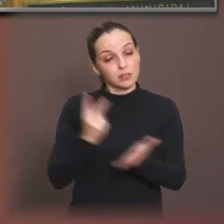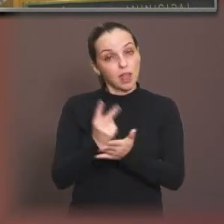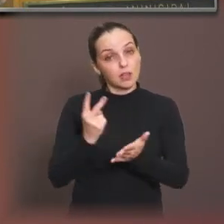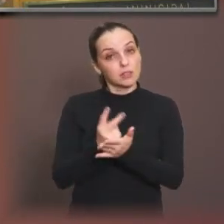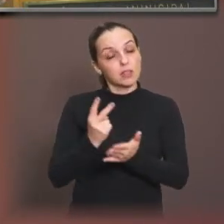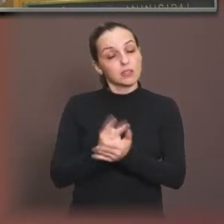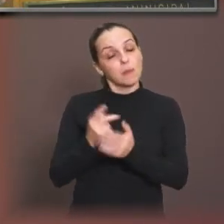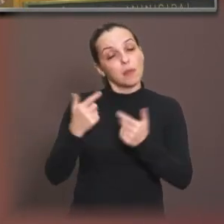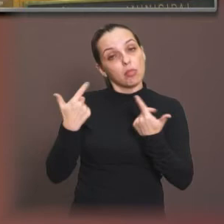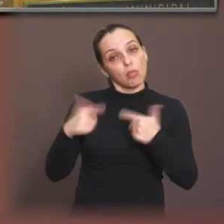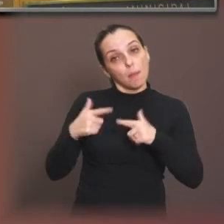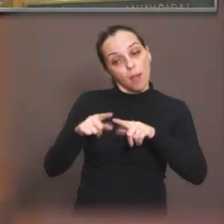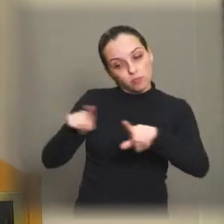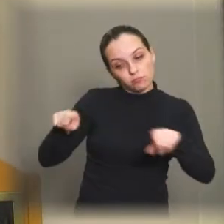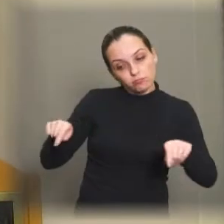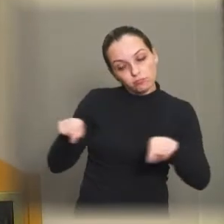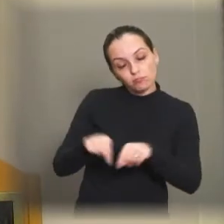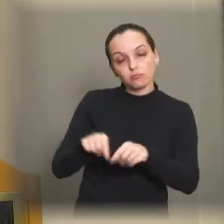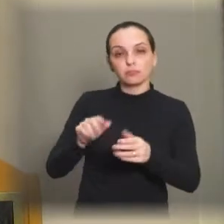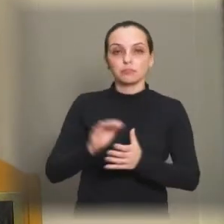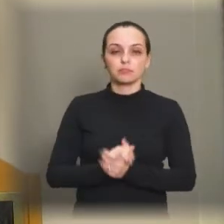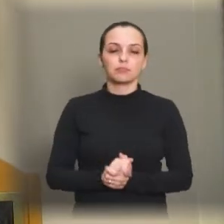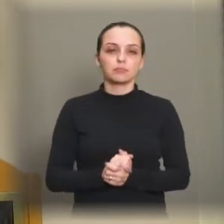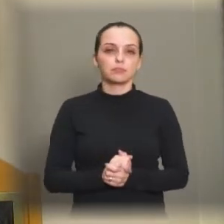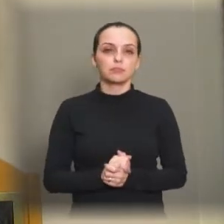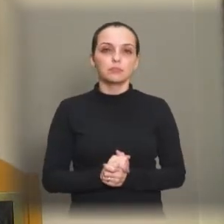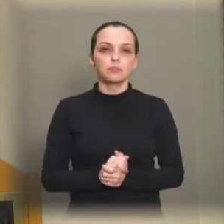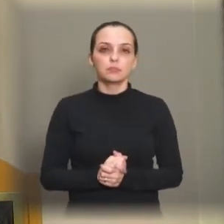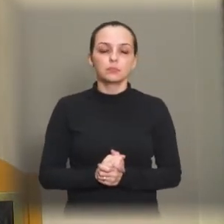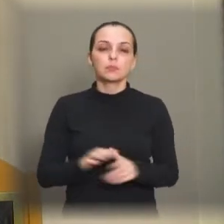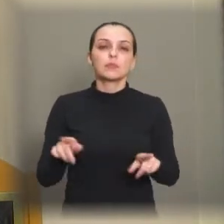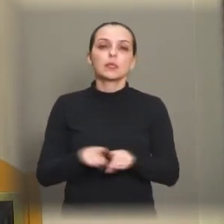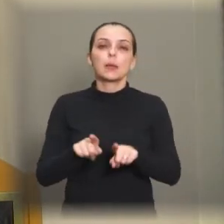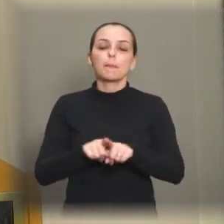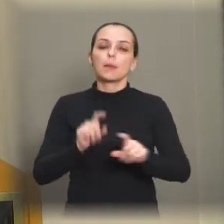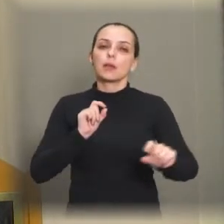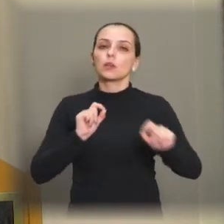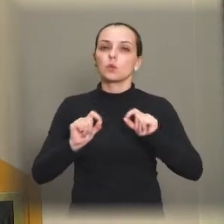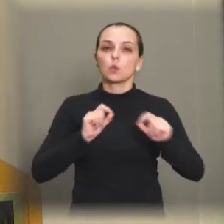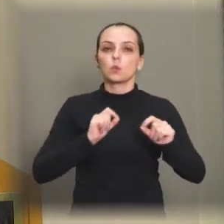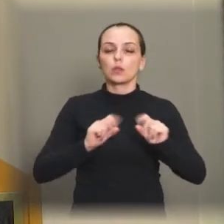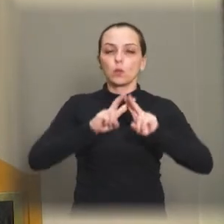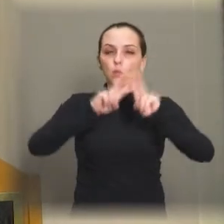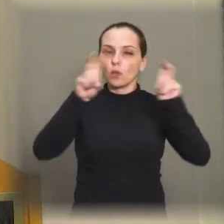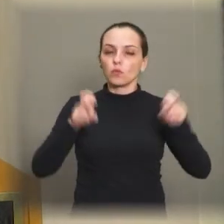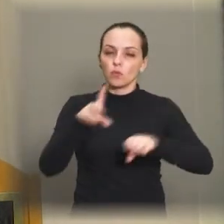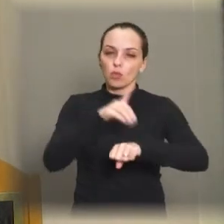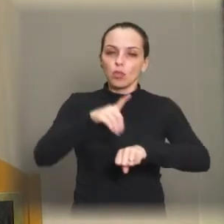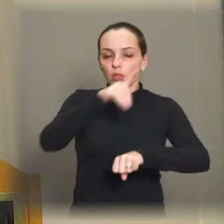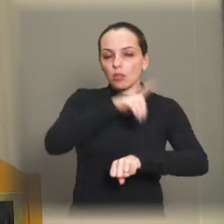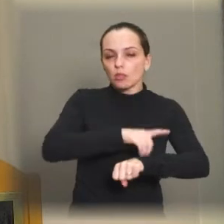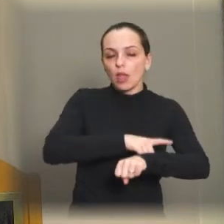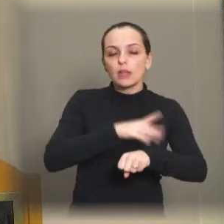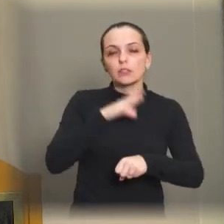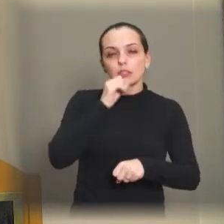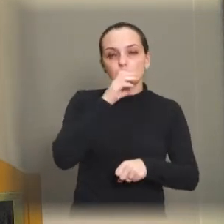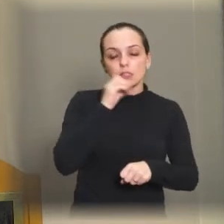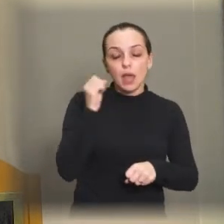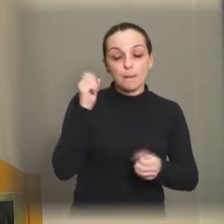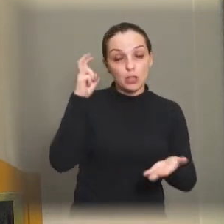nos nossos gabinetes. Também, falando da dengue, estive no sábado de manhã,